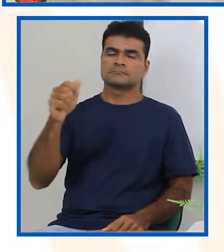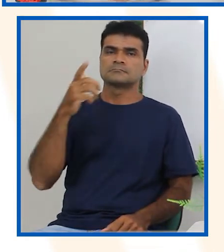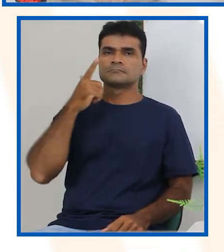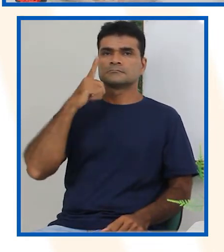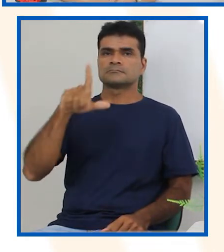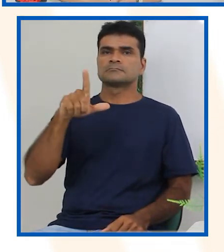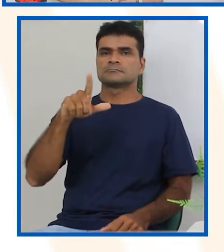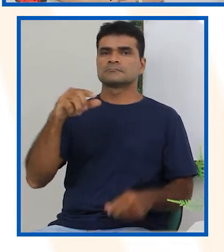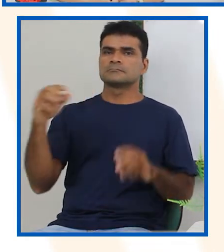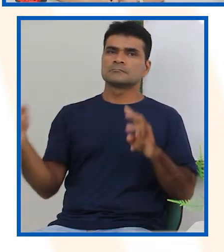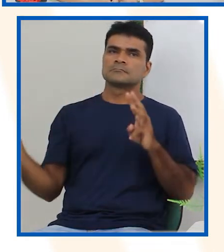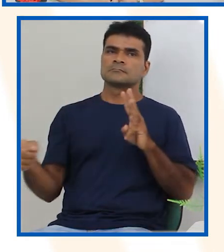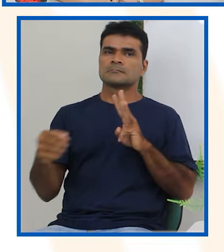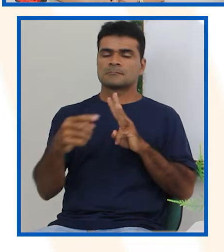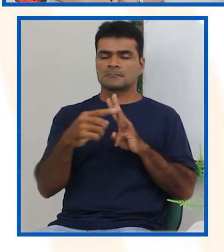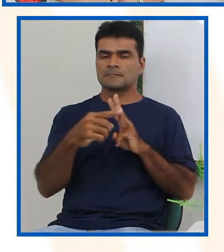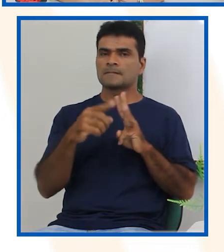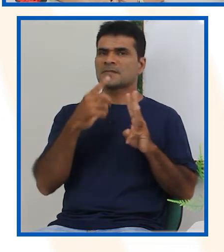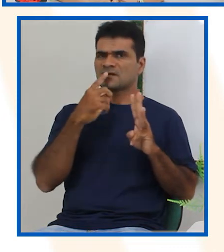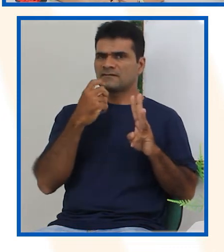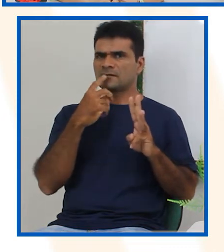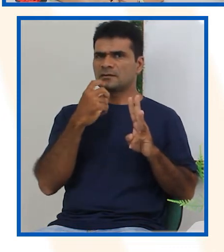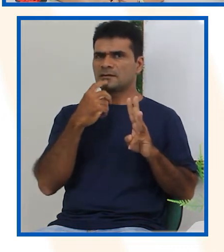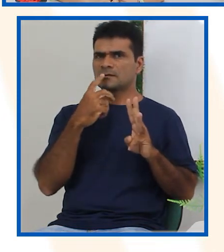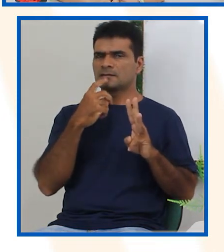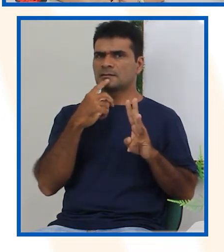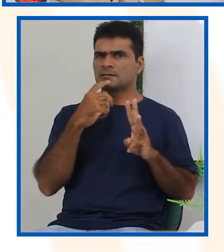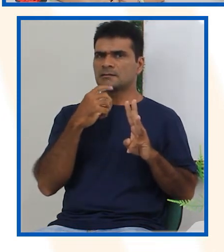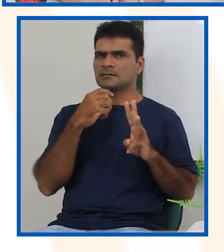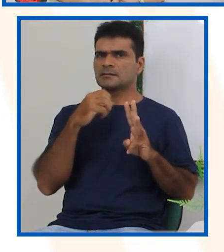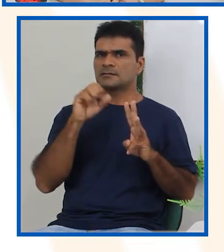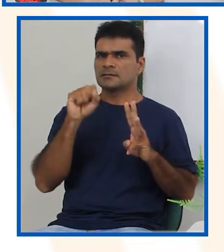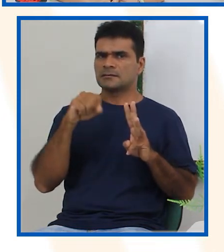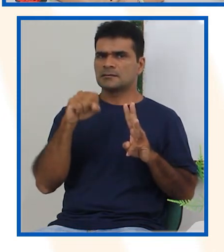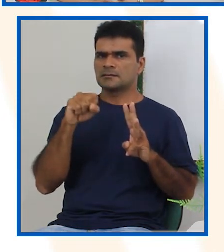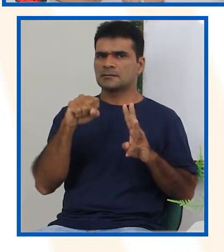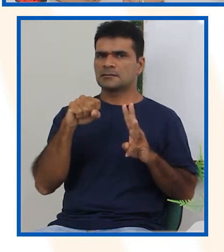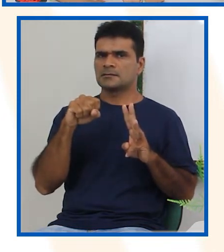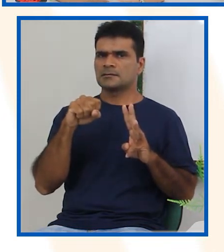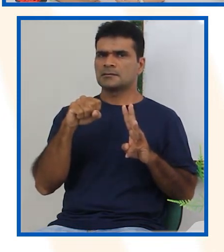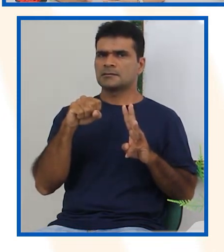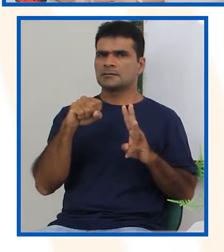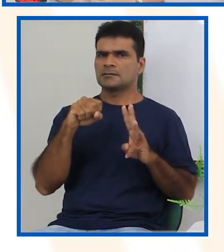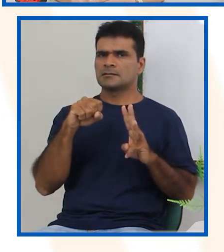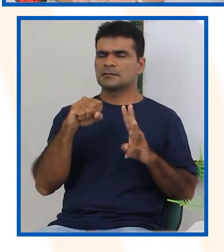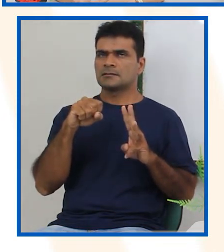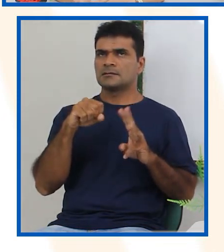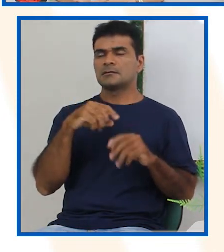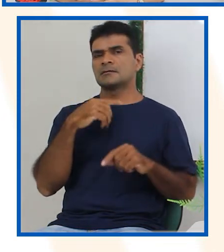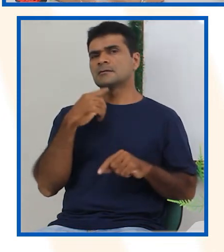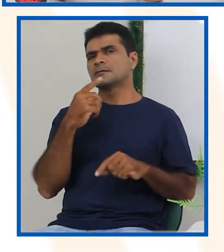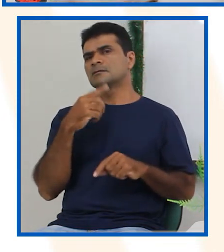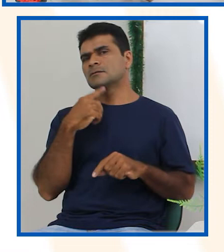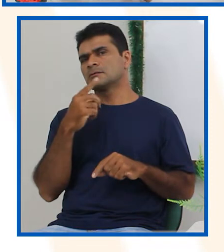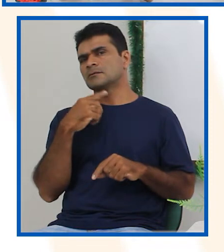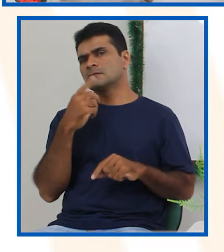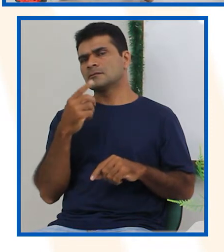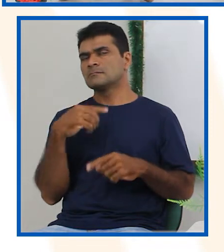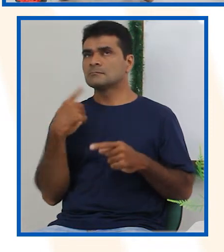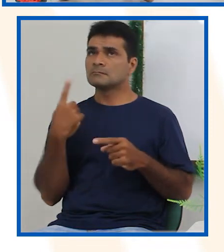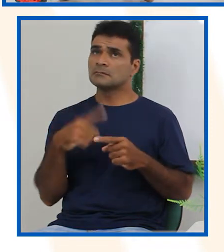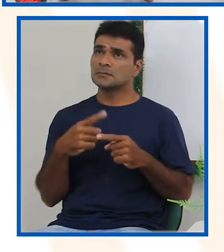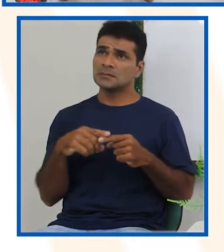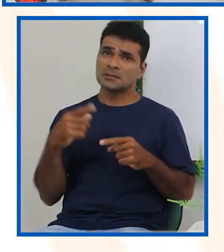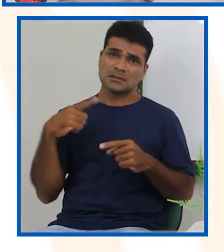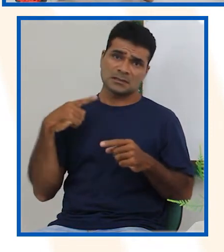Fernanda ganhou é vermelho? Dá pra ter certeza? Não, né? Por que que não dá pra ter certeza? Porque ela pode ganhar